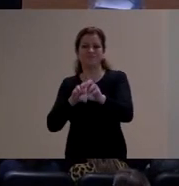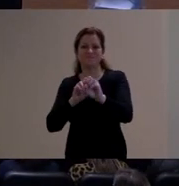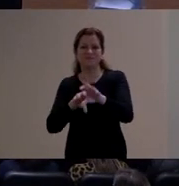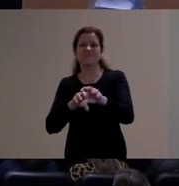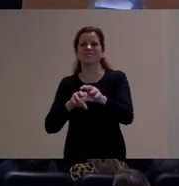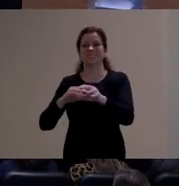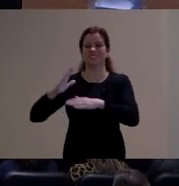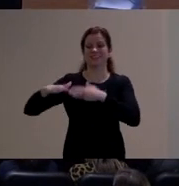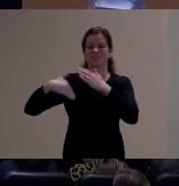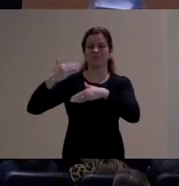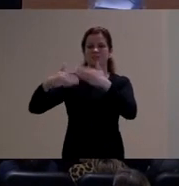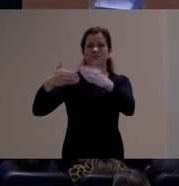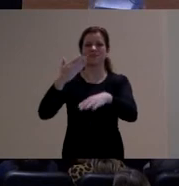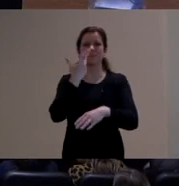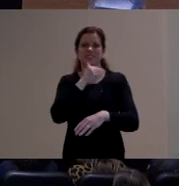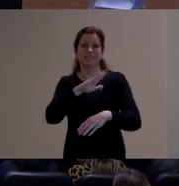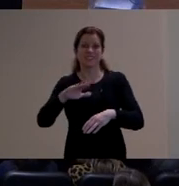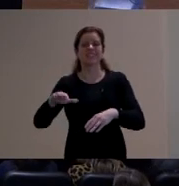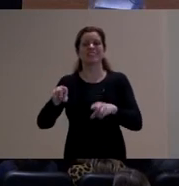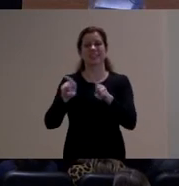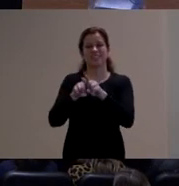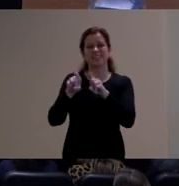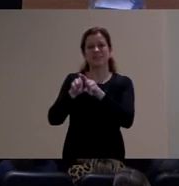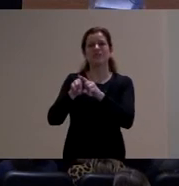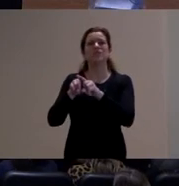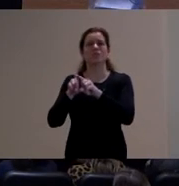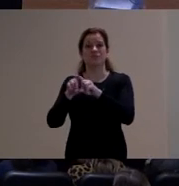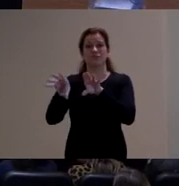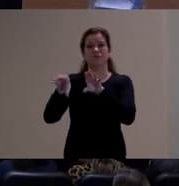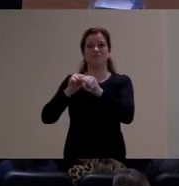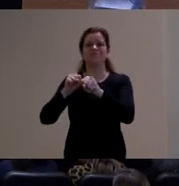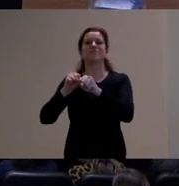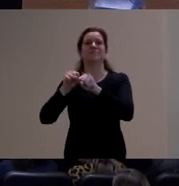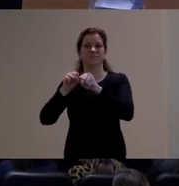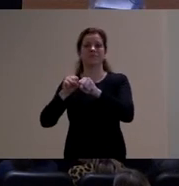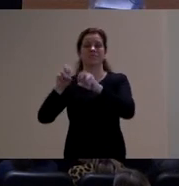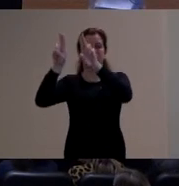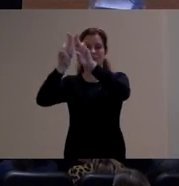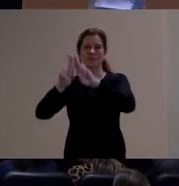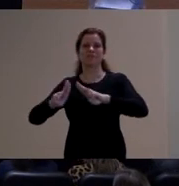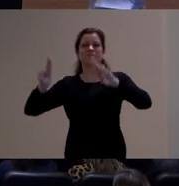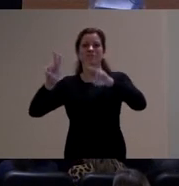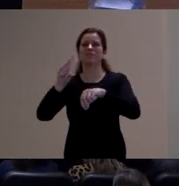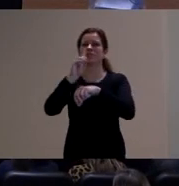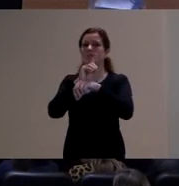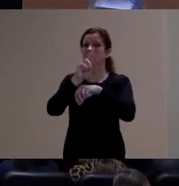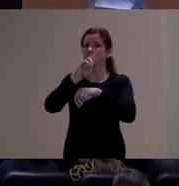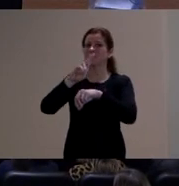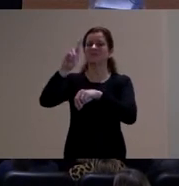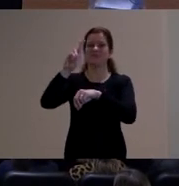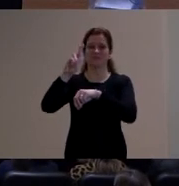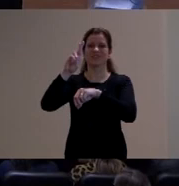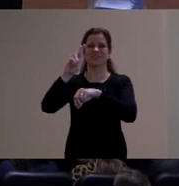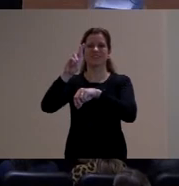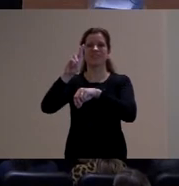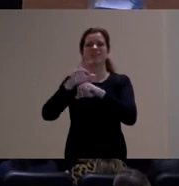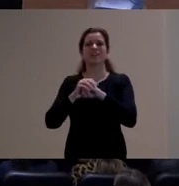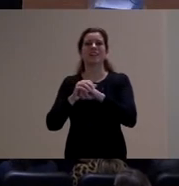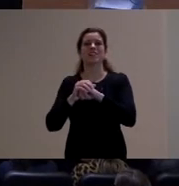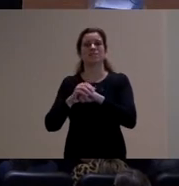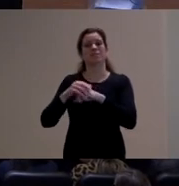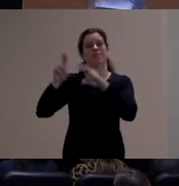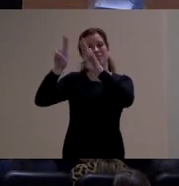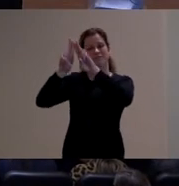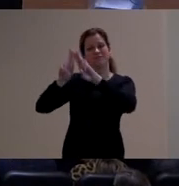da Universidade Federal de Santa Catarina, NDI UFSC, doutora em Educação pela Universidade Federal de Santa Catarina,